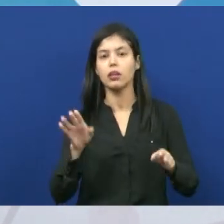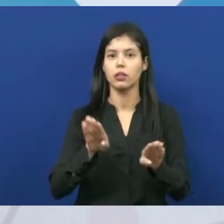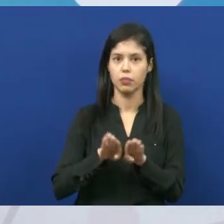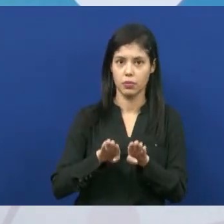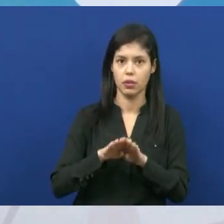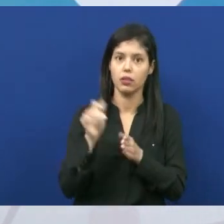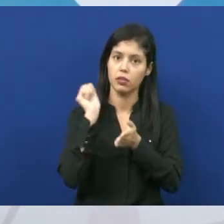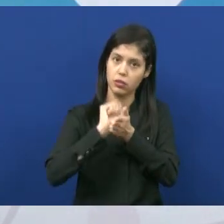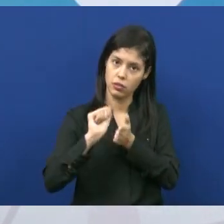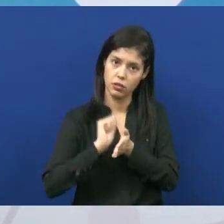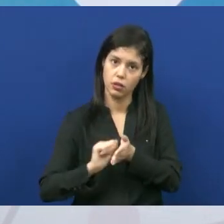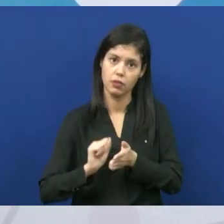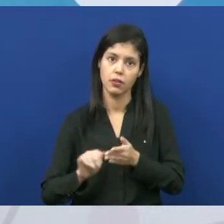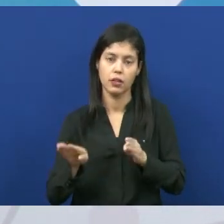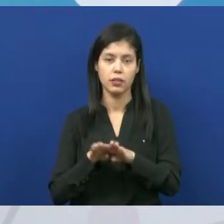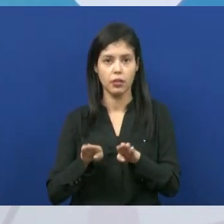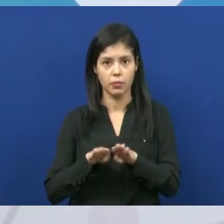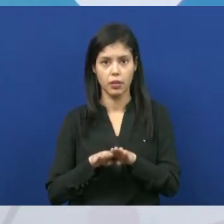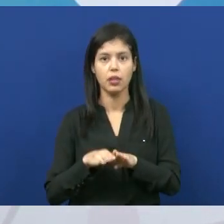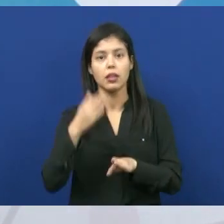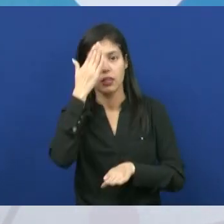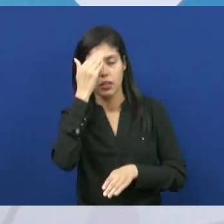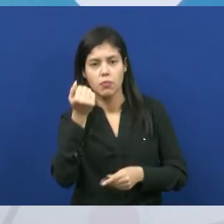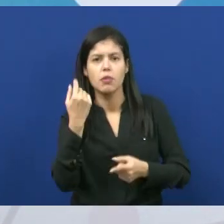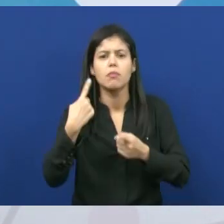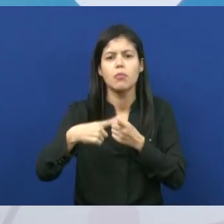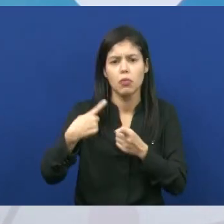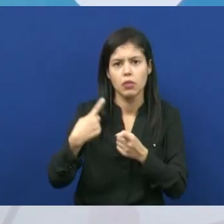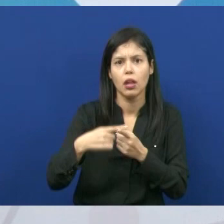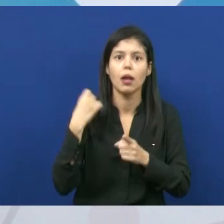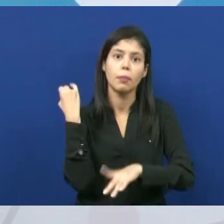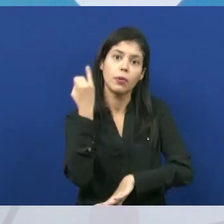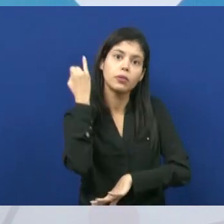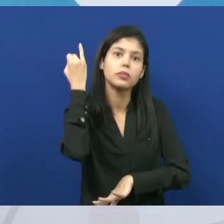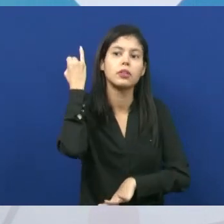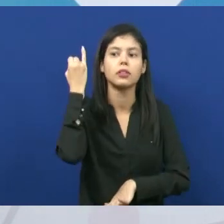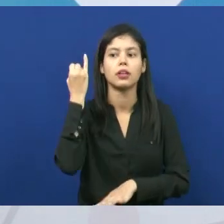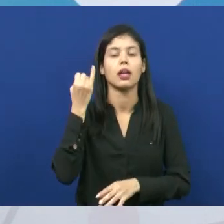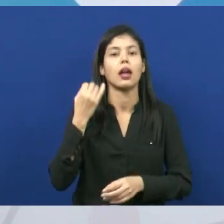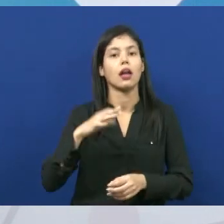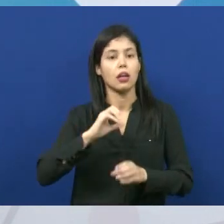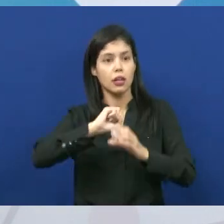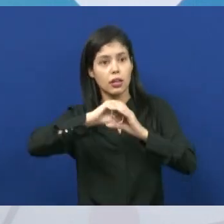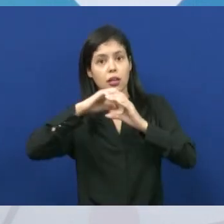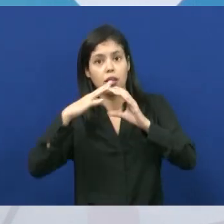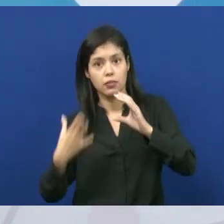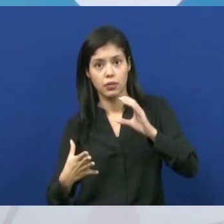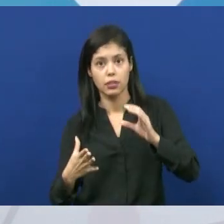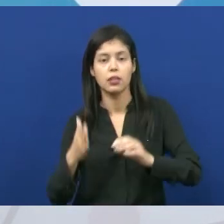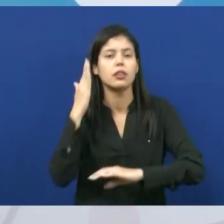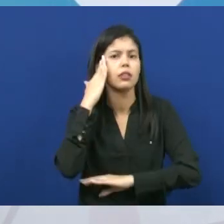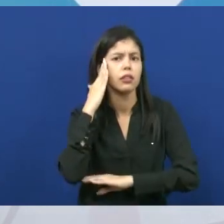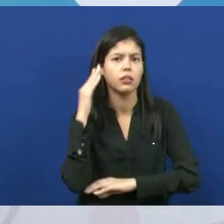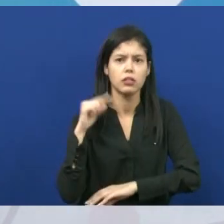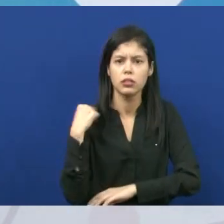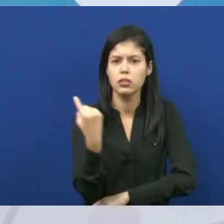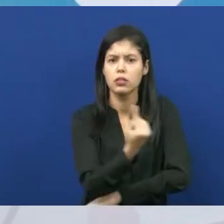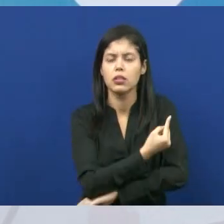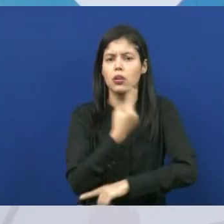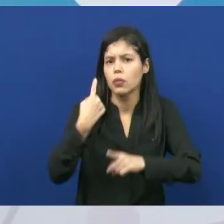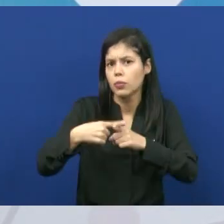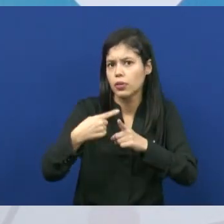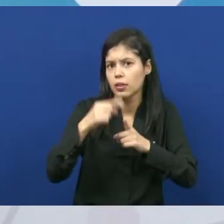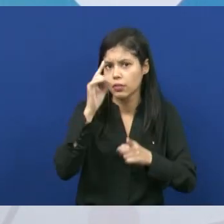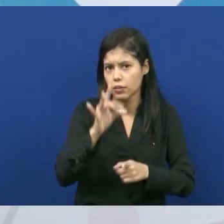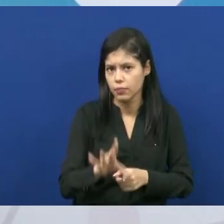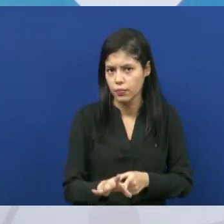escrever esses nomes científicos, saber por que que é importante a gente classificar, a gente tem que entender o porquê